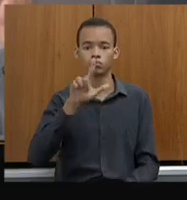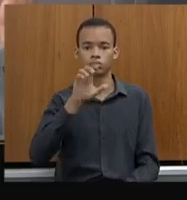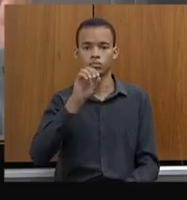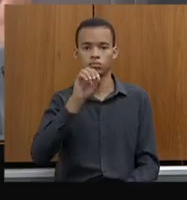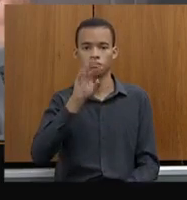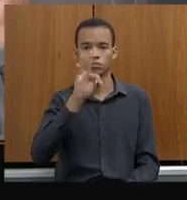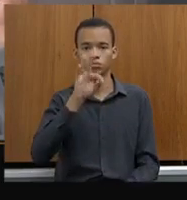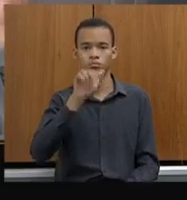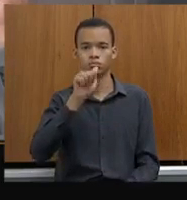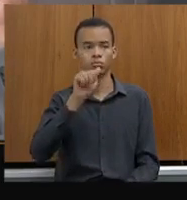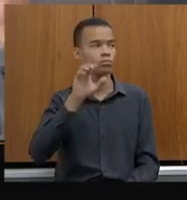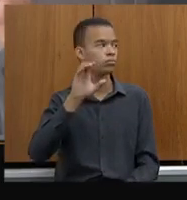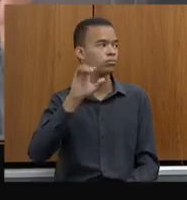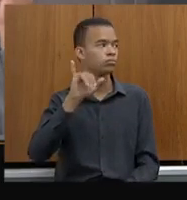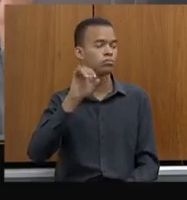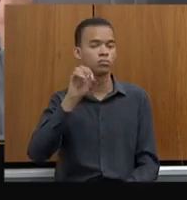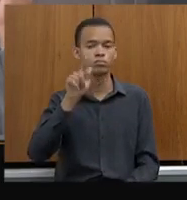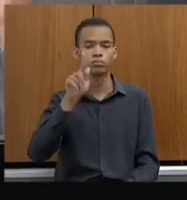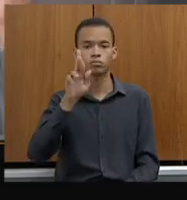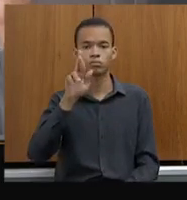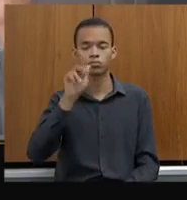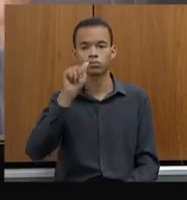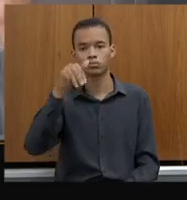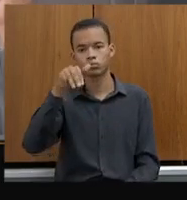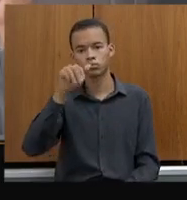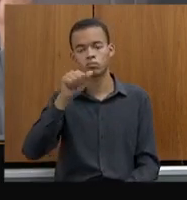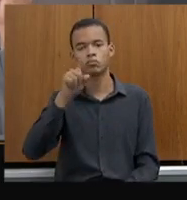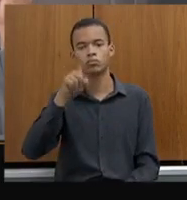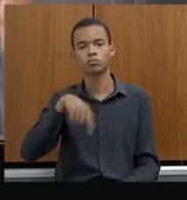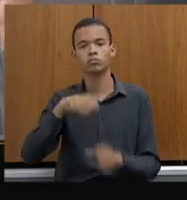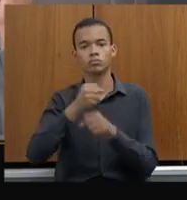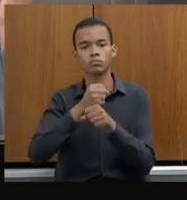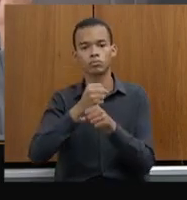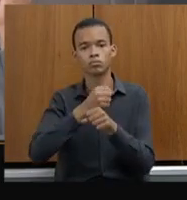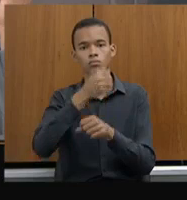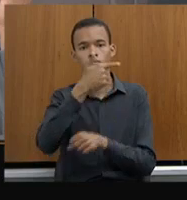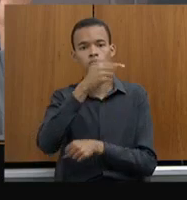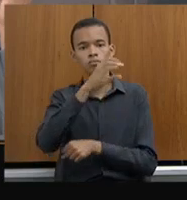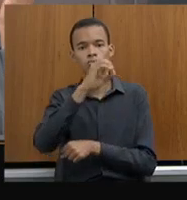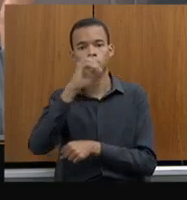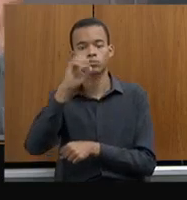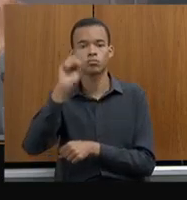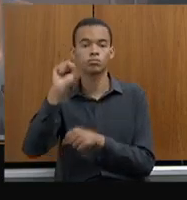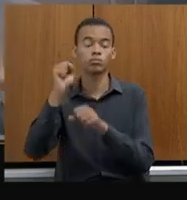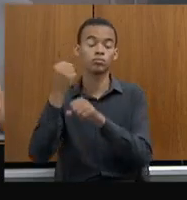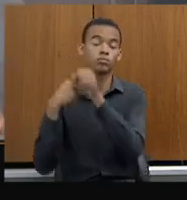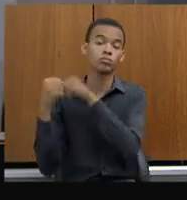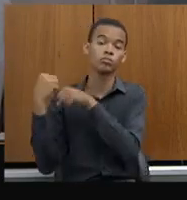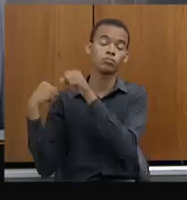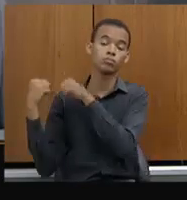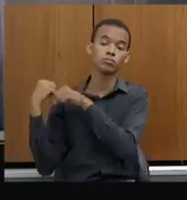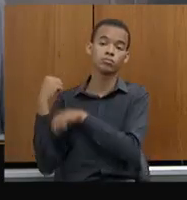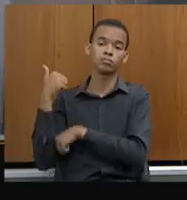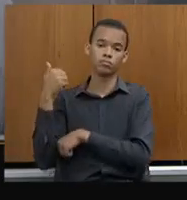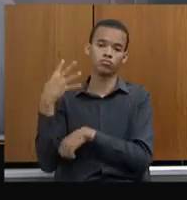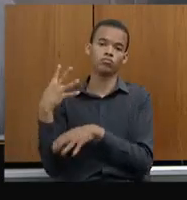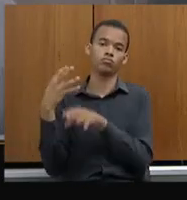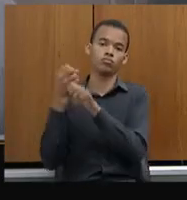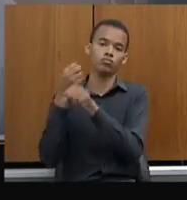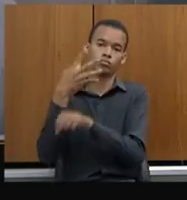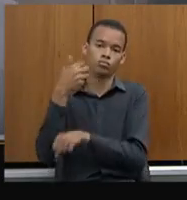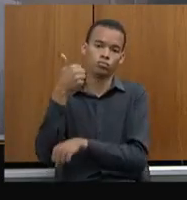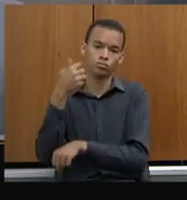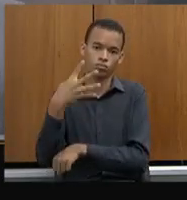foi em 2008, e, portanto, há 14 anos. e, neste ano, nós levamos